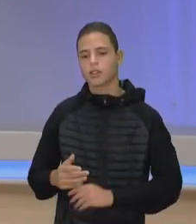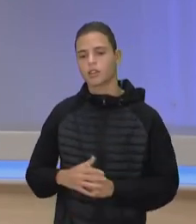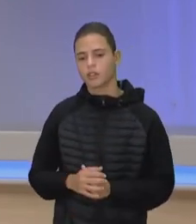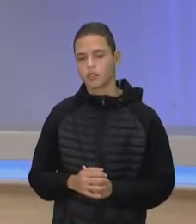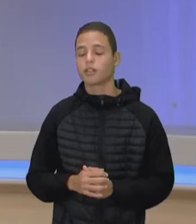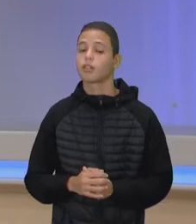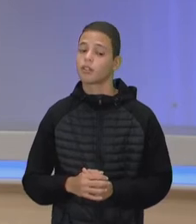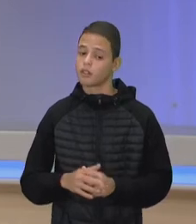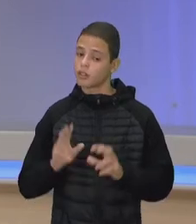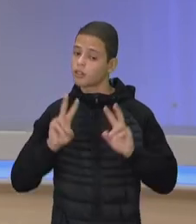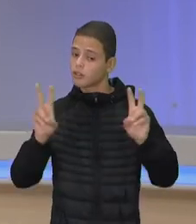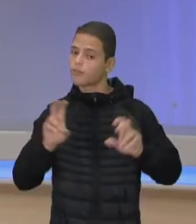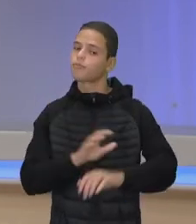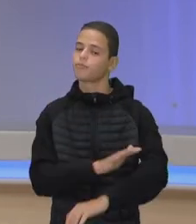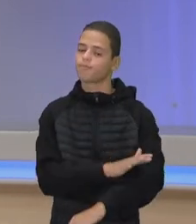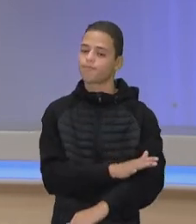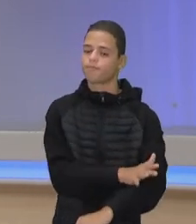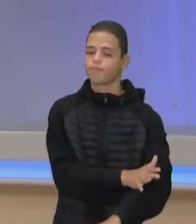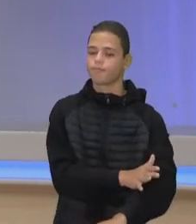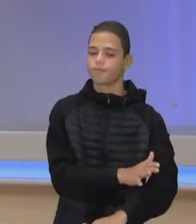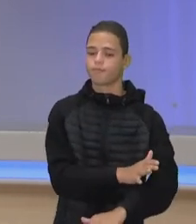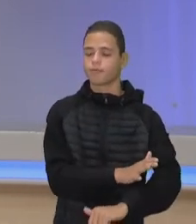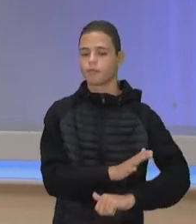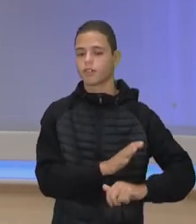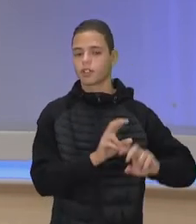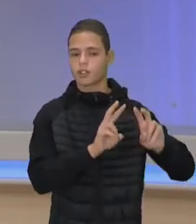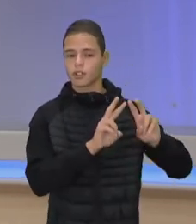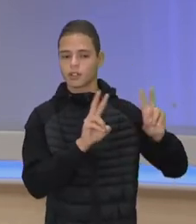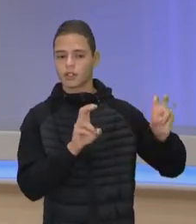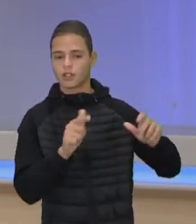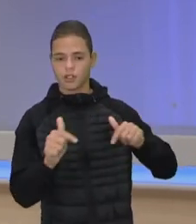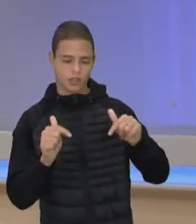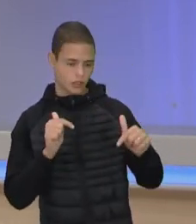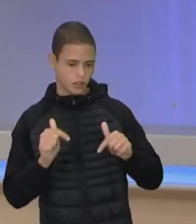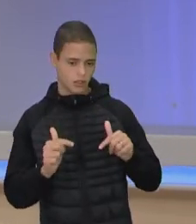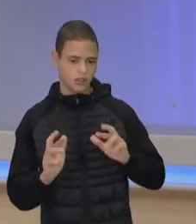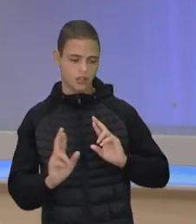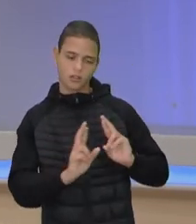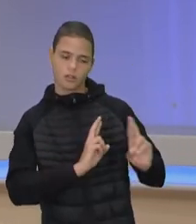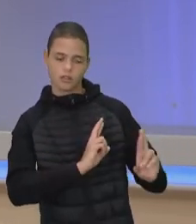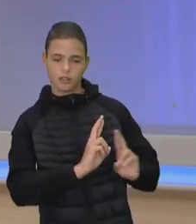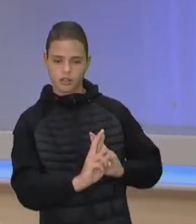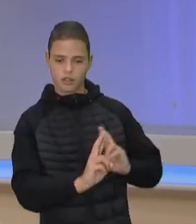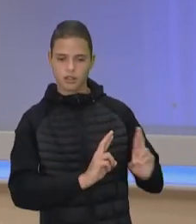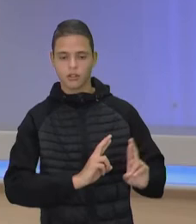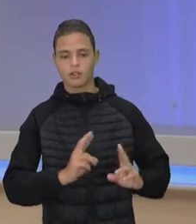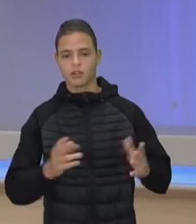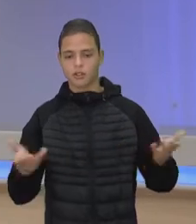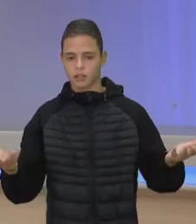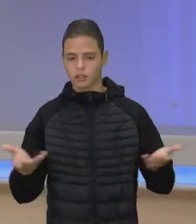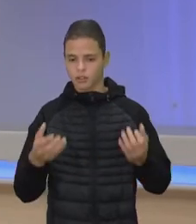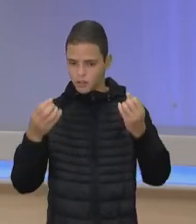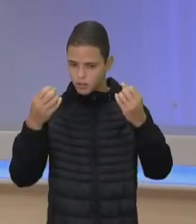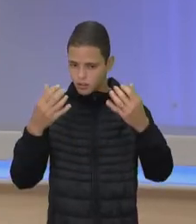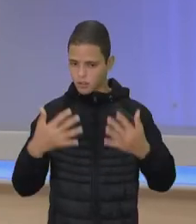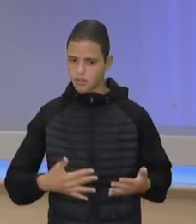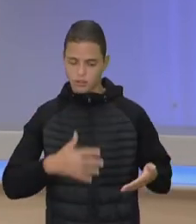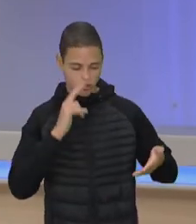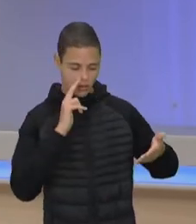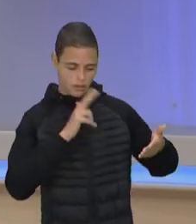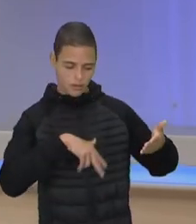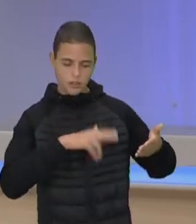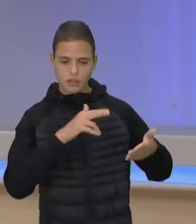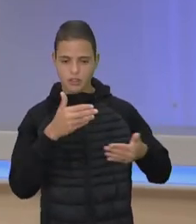racismo e do mundo do trabalho, né? Essa relação. E eu vou ler para vocês agora um slide,